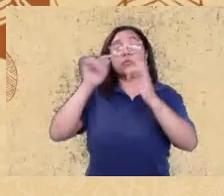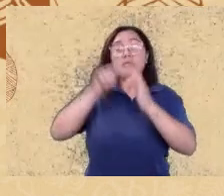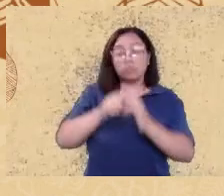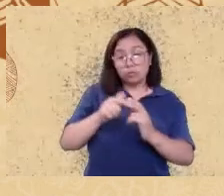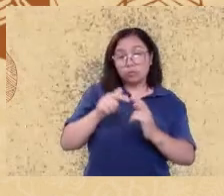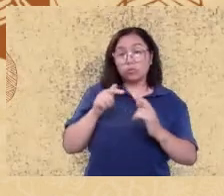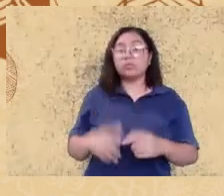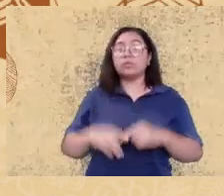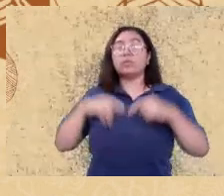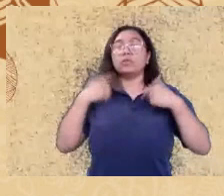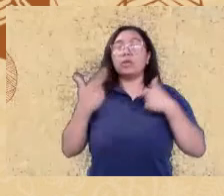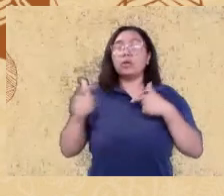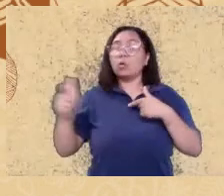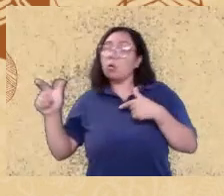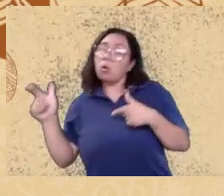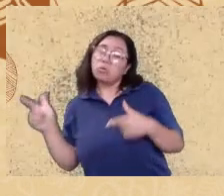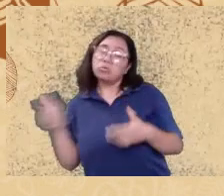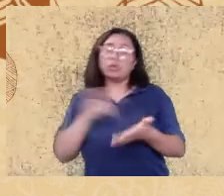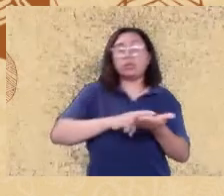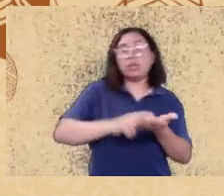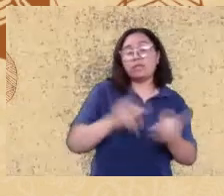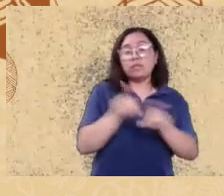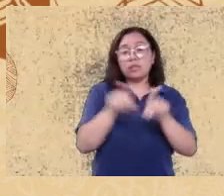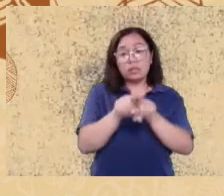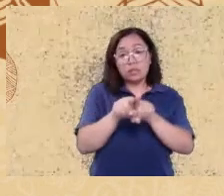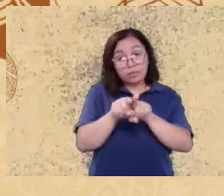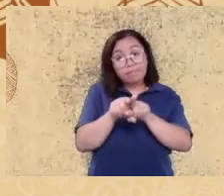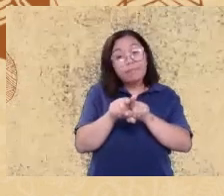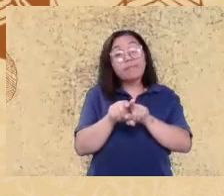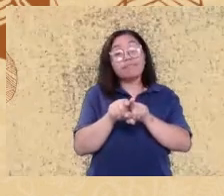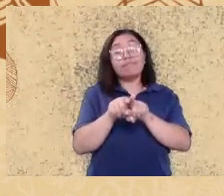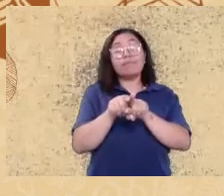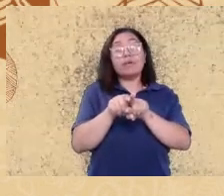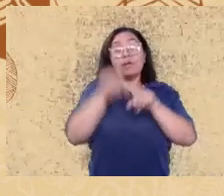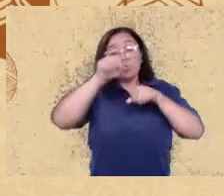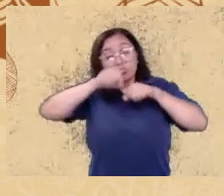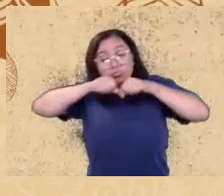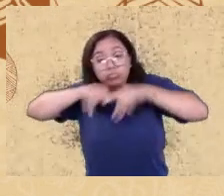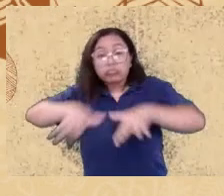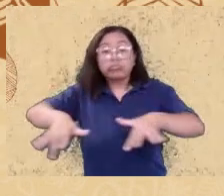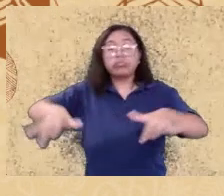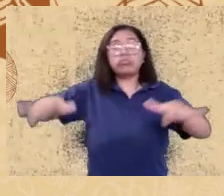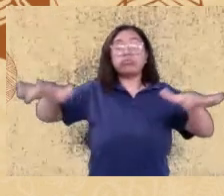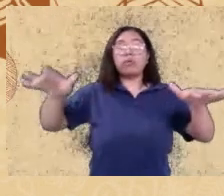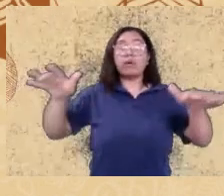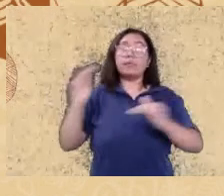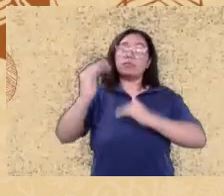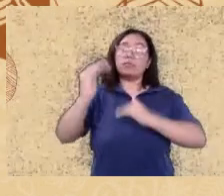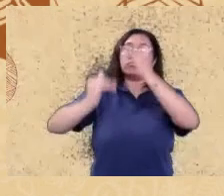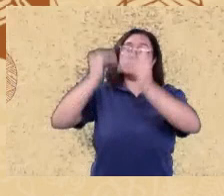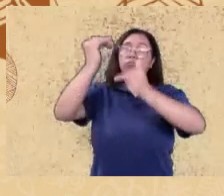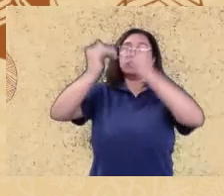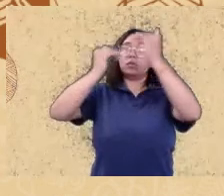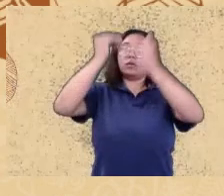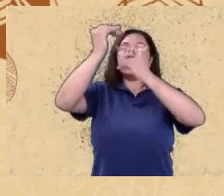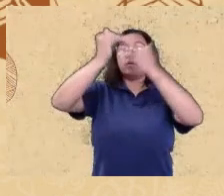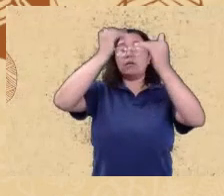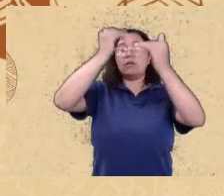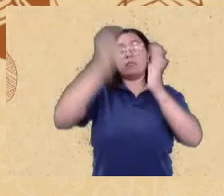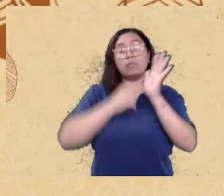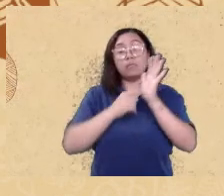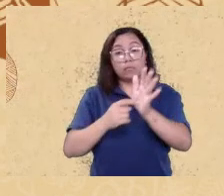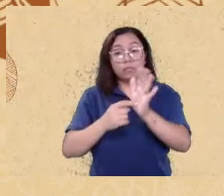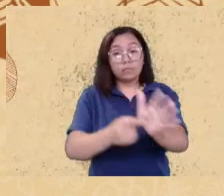veículos de publicação dessa área para que a gente possa ampliar e fomentar maiores evidências para essa pesquisa